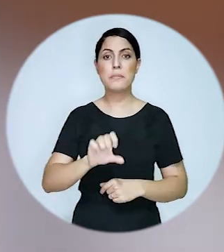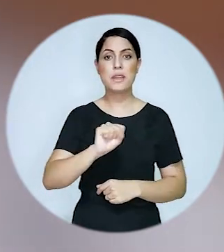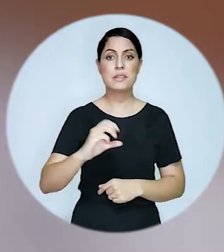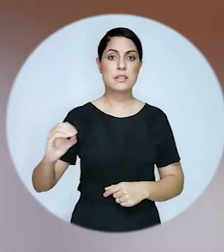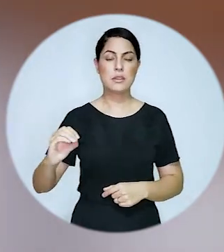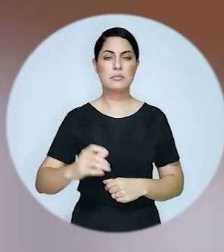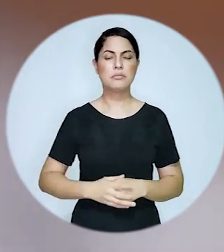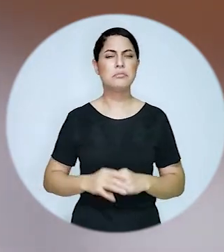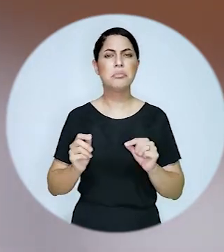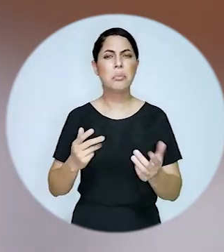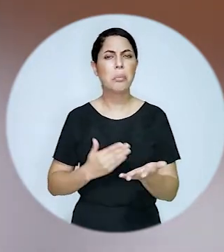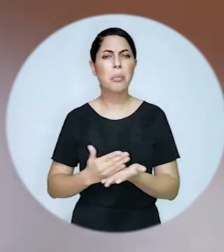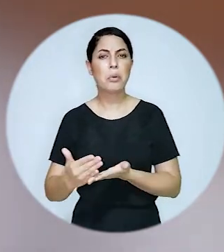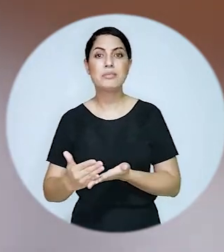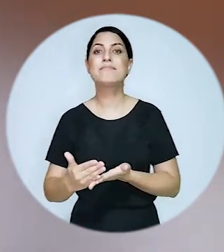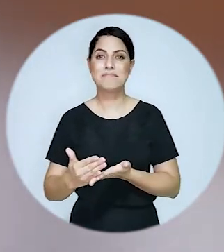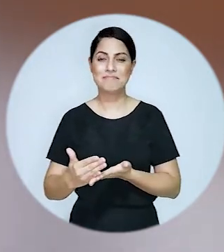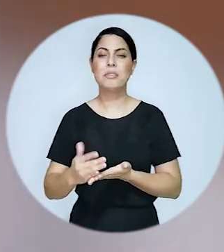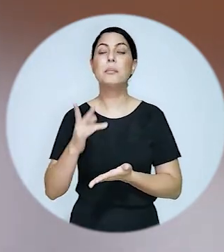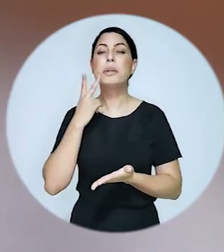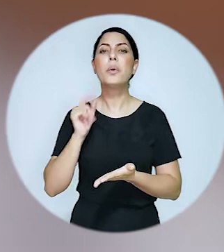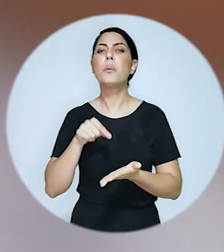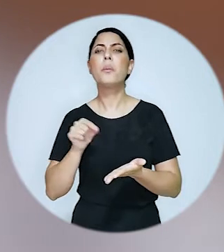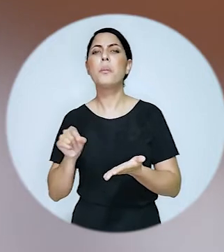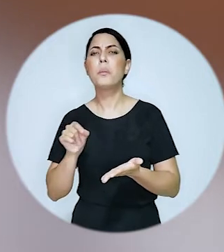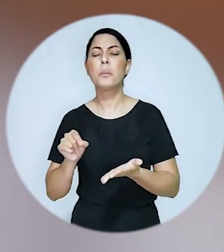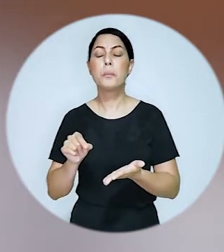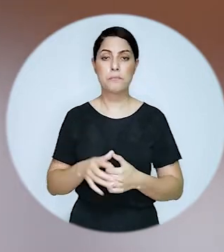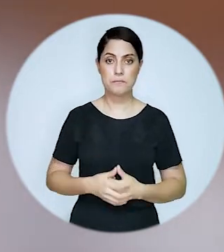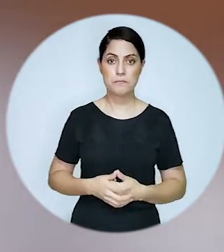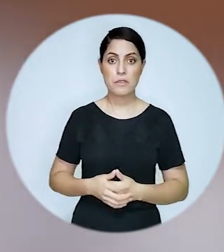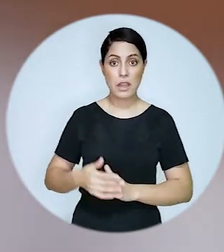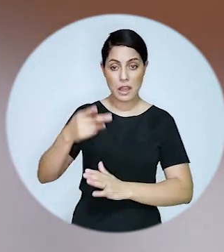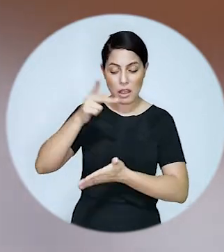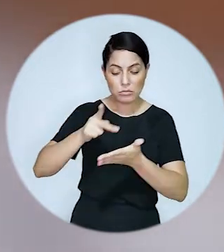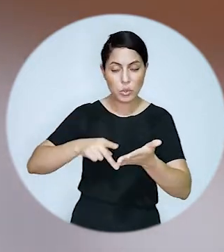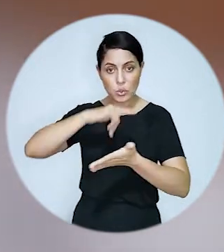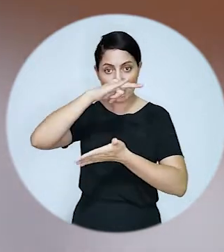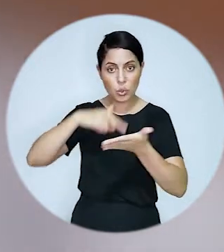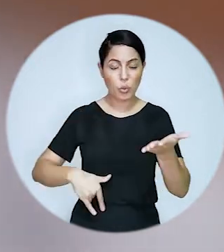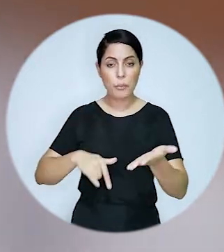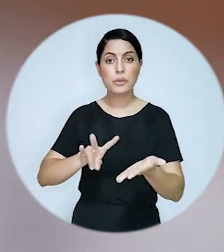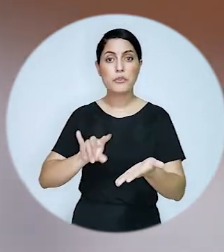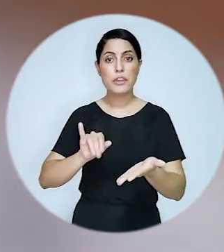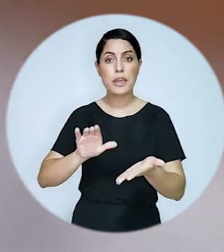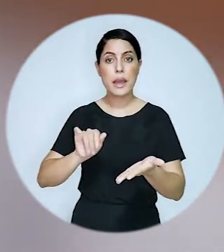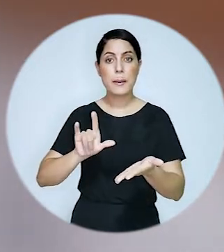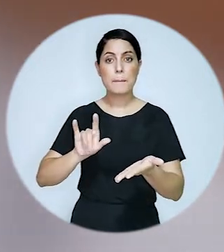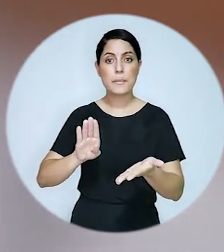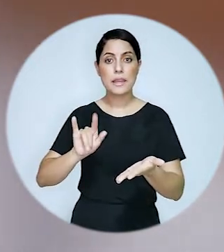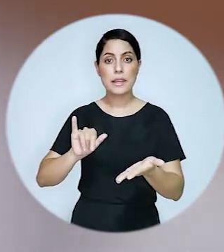Que é o S0, ponto de partida no registro de marca. Qual que é? É a elaboração de um parecer de